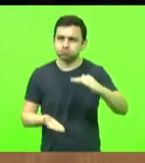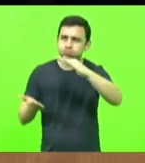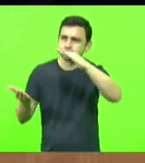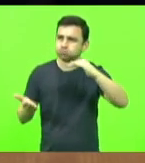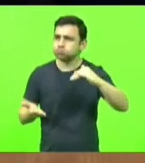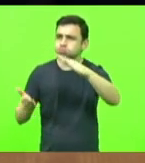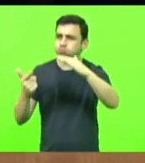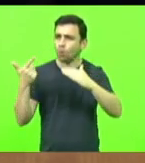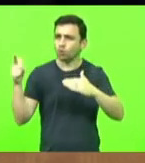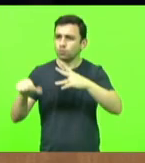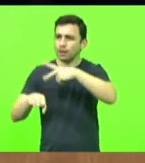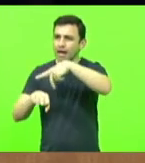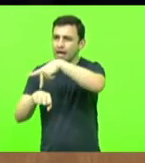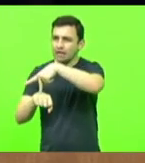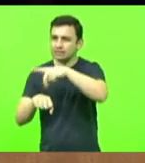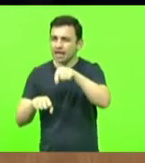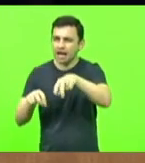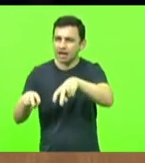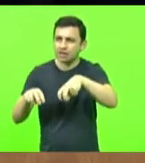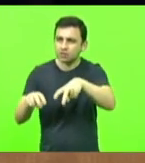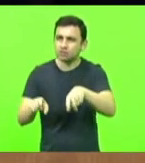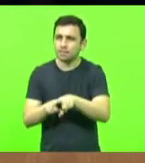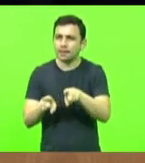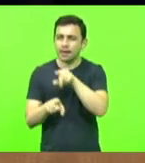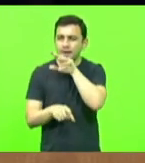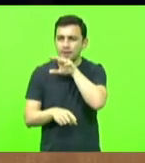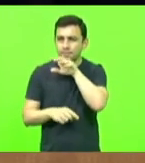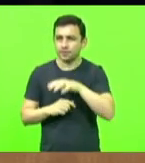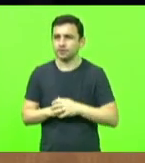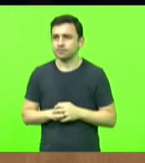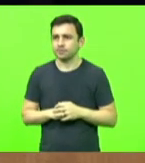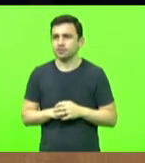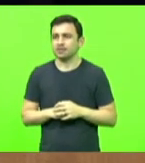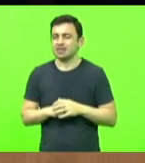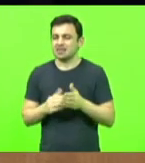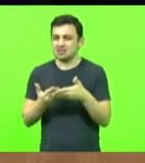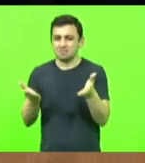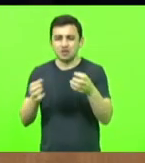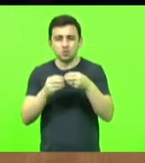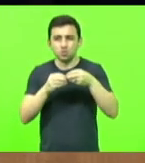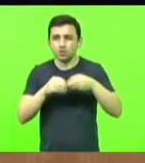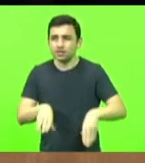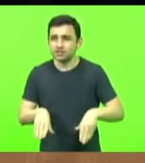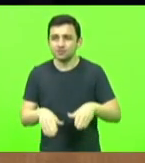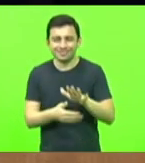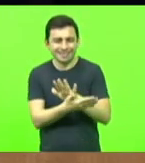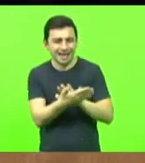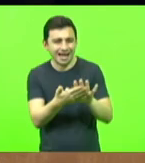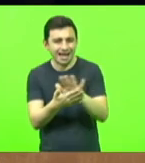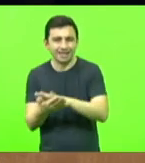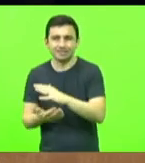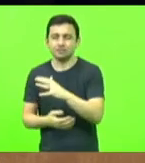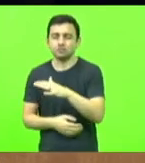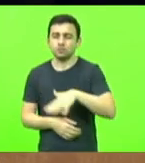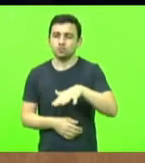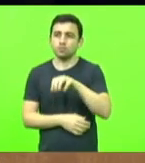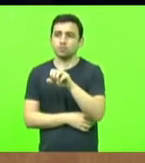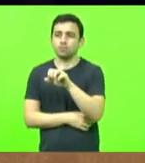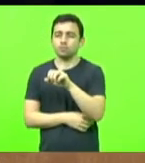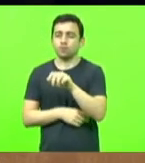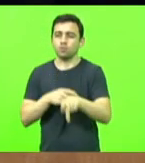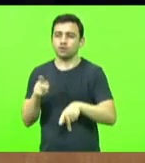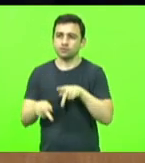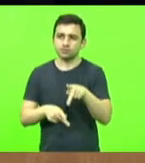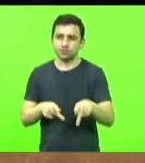agrícolas e animais. Enfim, sem qualquer prejuízo ao nosso povo, muito